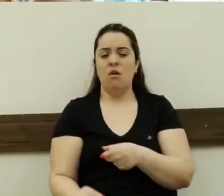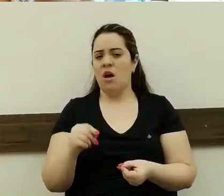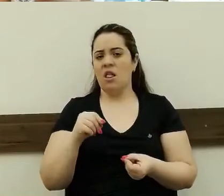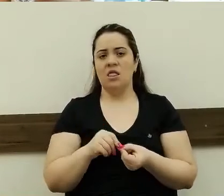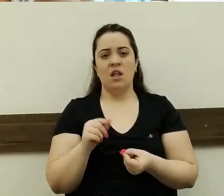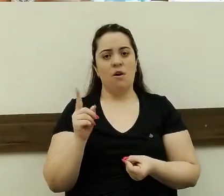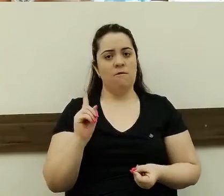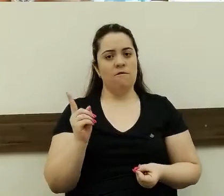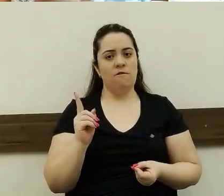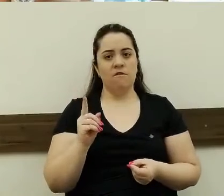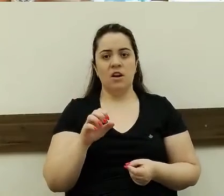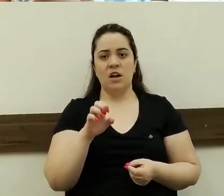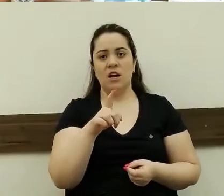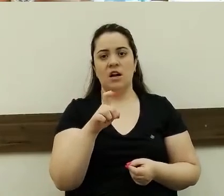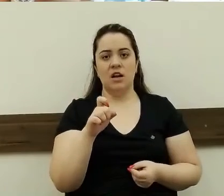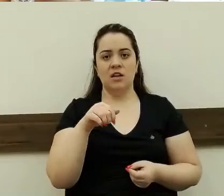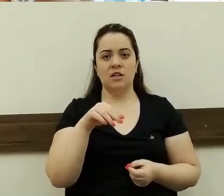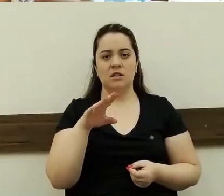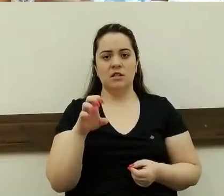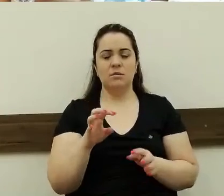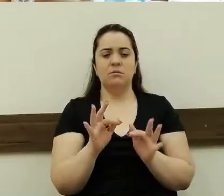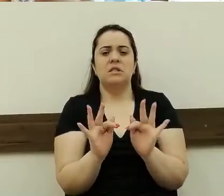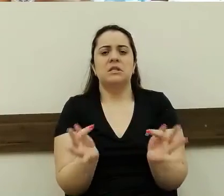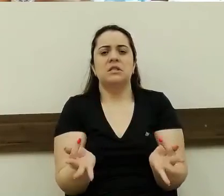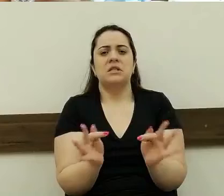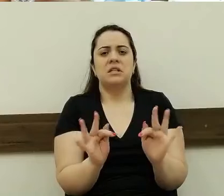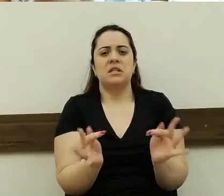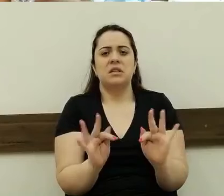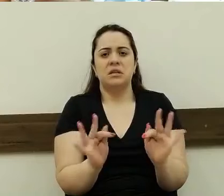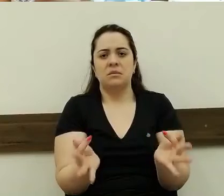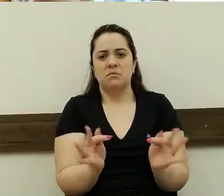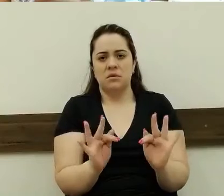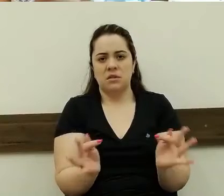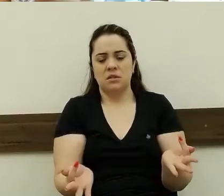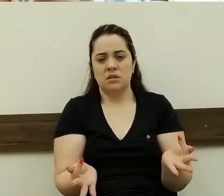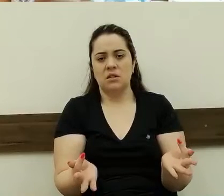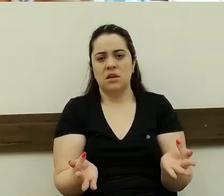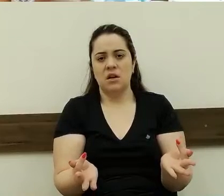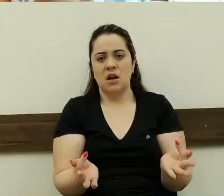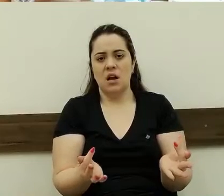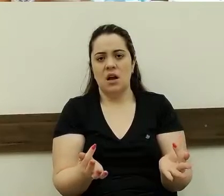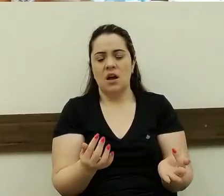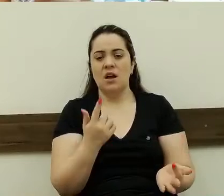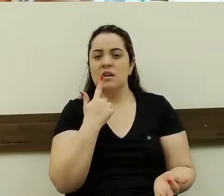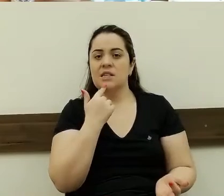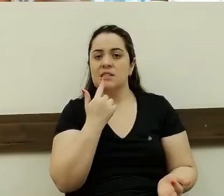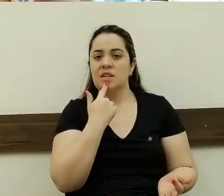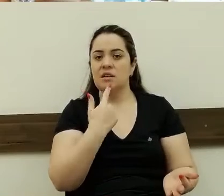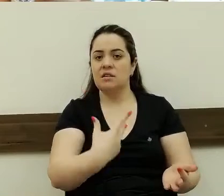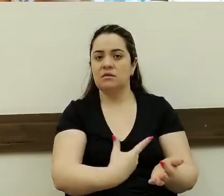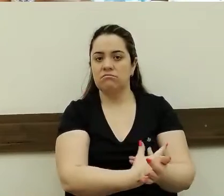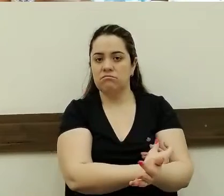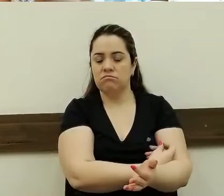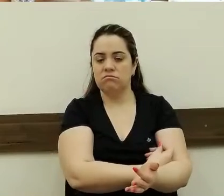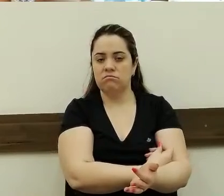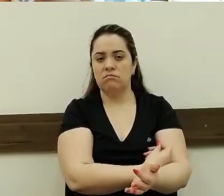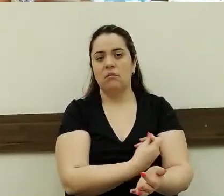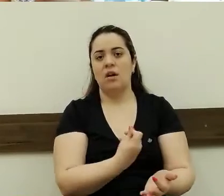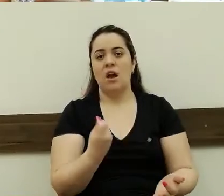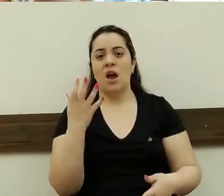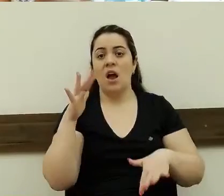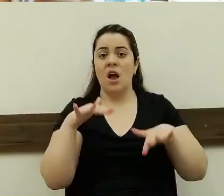tão simples, é um simples exame de sangue. E a gente, vez, quando a gente vai correr atrás,